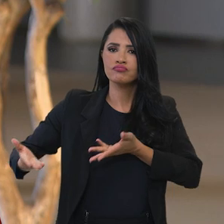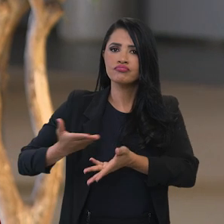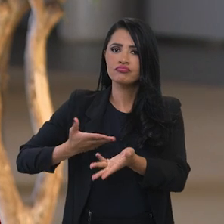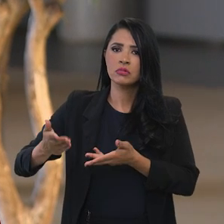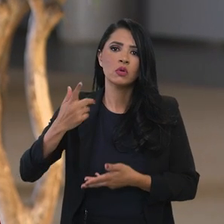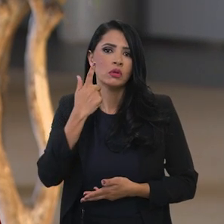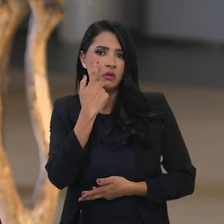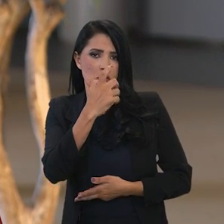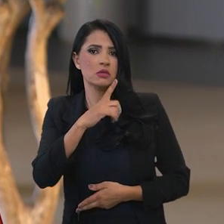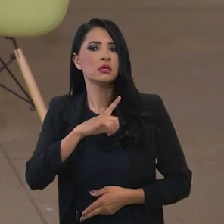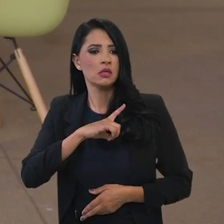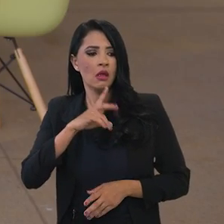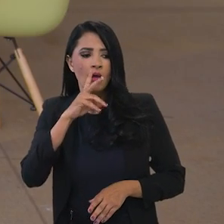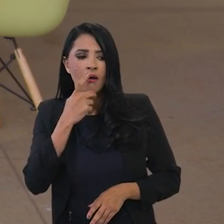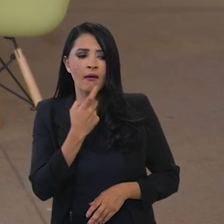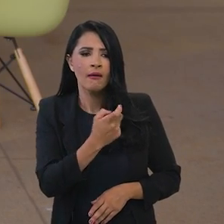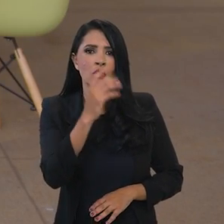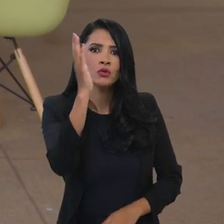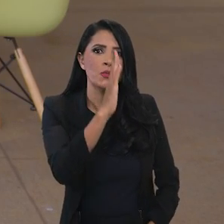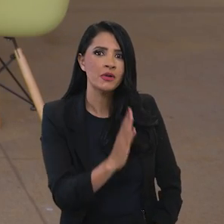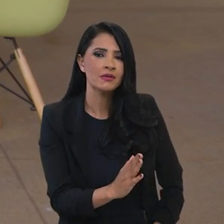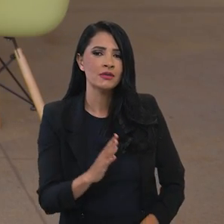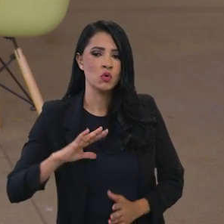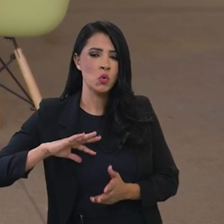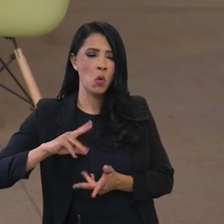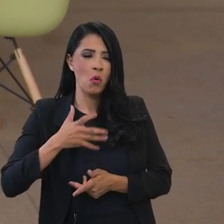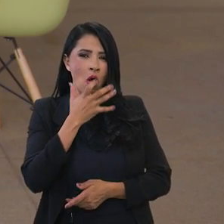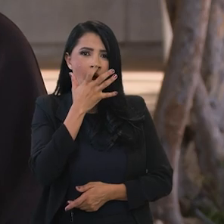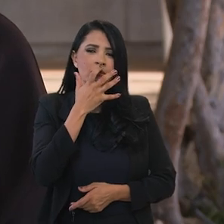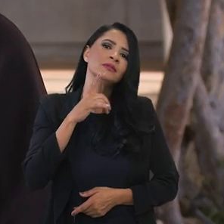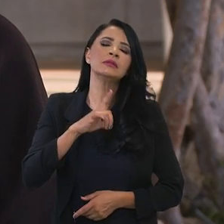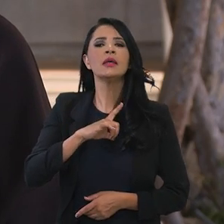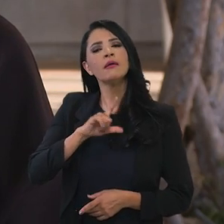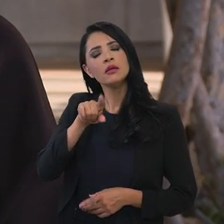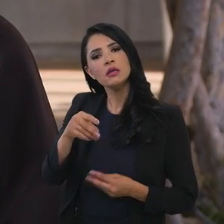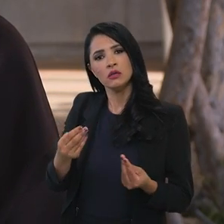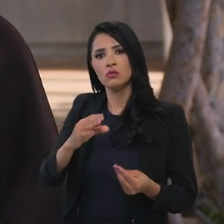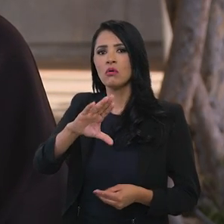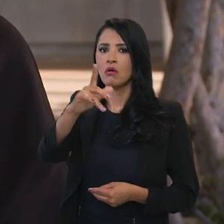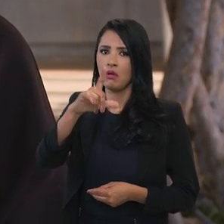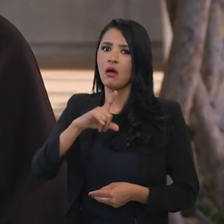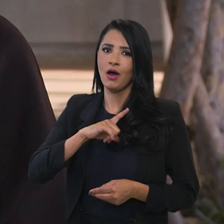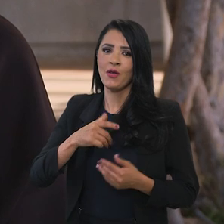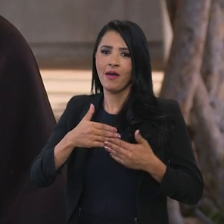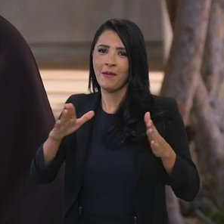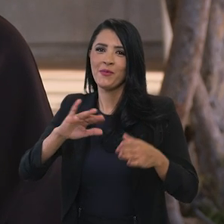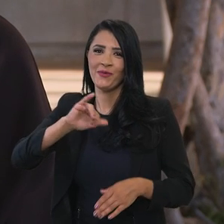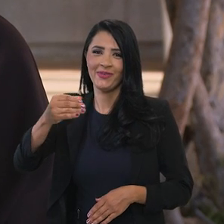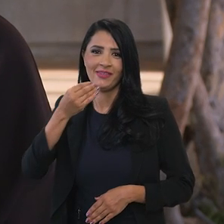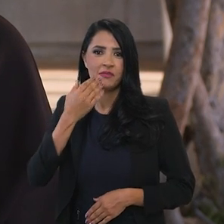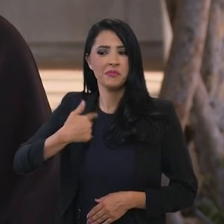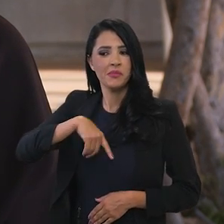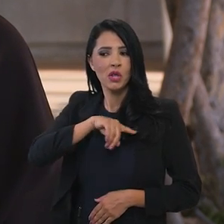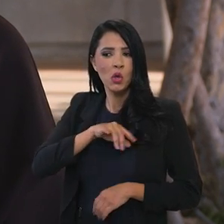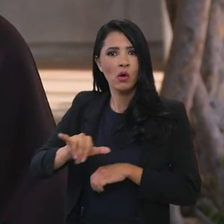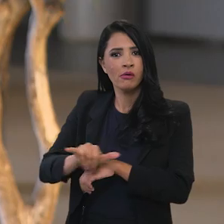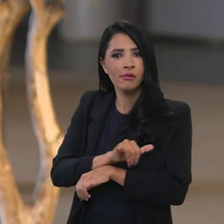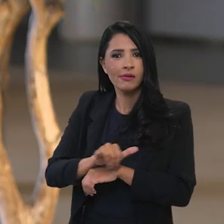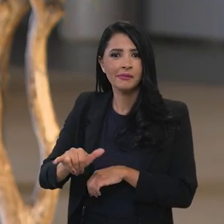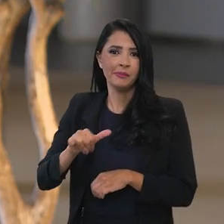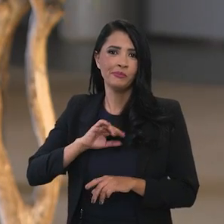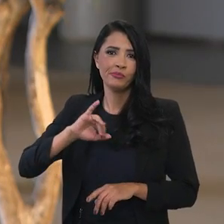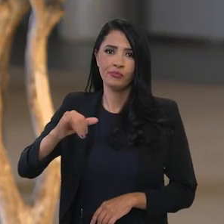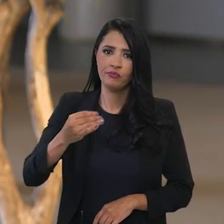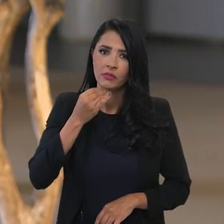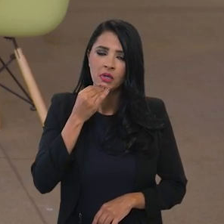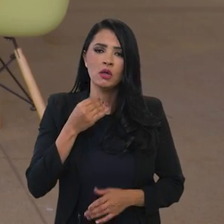mundo, né? E isso, claro, abre oportunidades para nós. Logo no início do governo Lula, houve, por exemplo, a visita à Argentina.